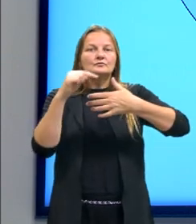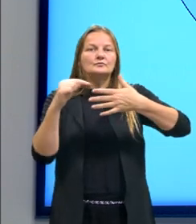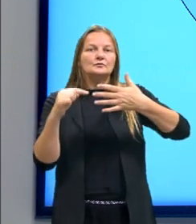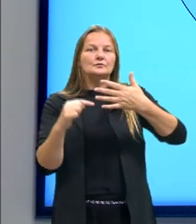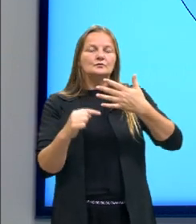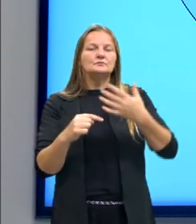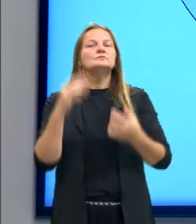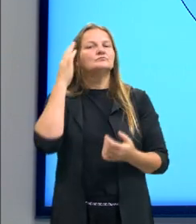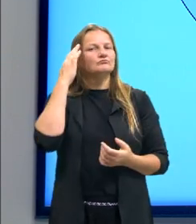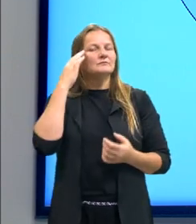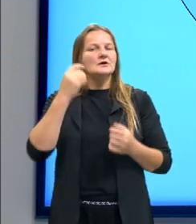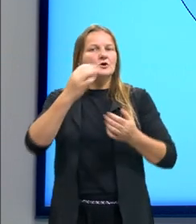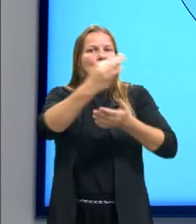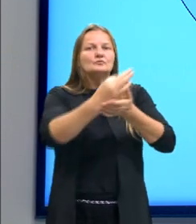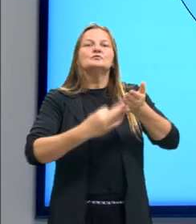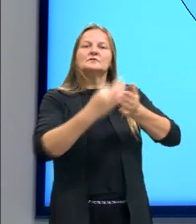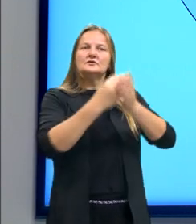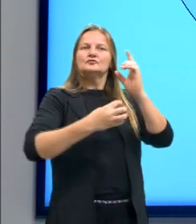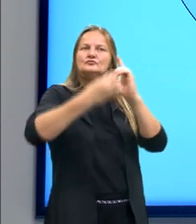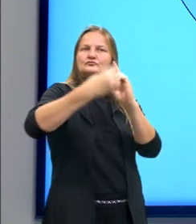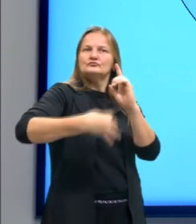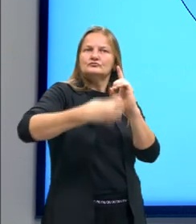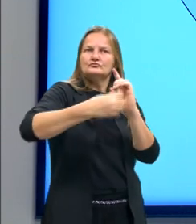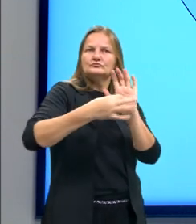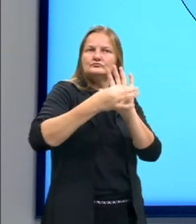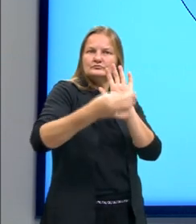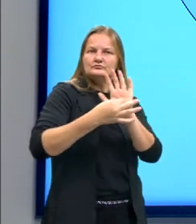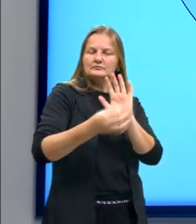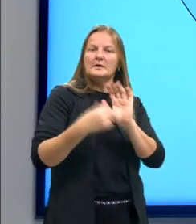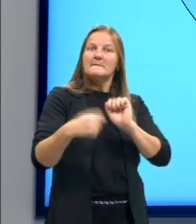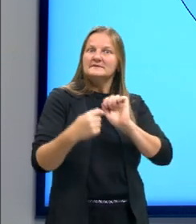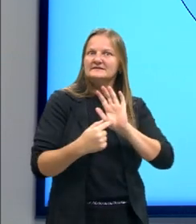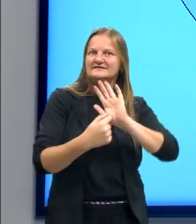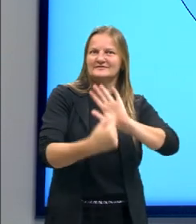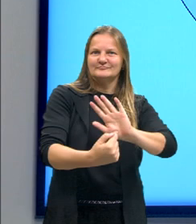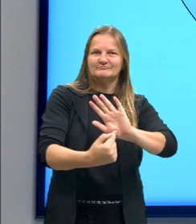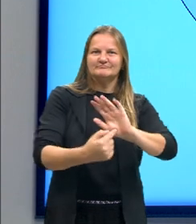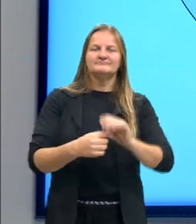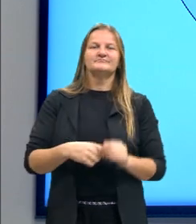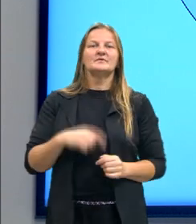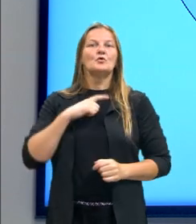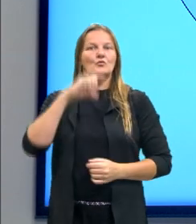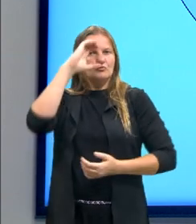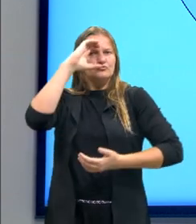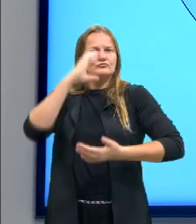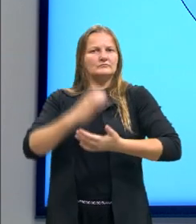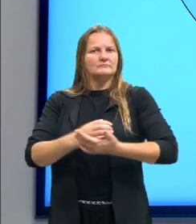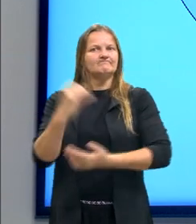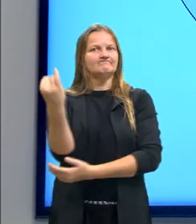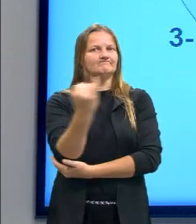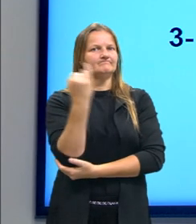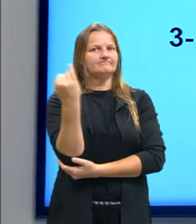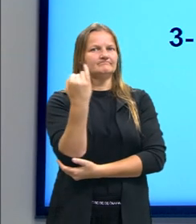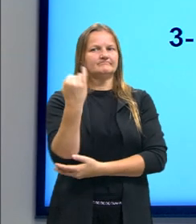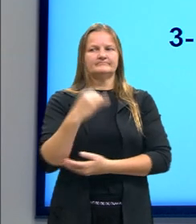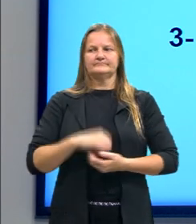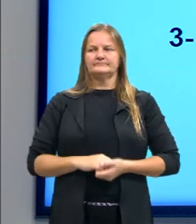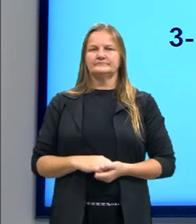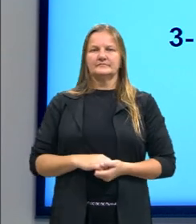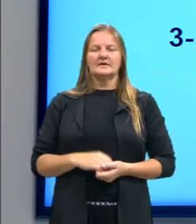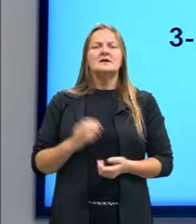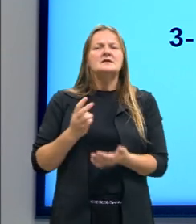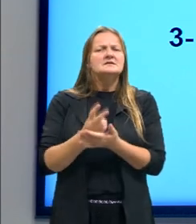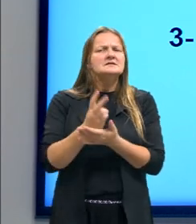produzir esse texto dissertativo-argumentativo que precisa aparecer. Um deles é a tese. Então, por isso que a gente bate